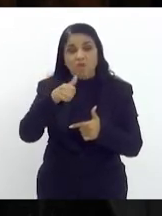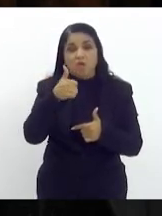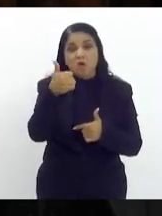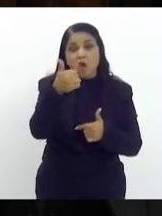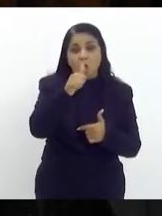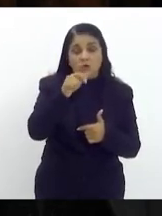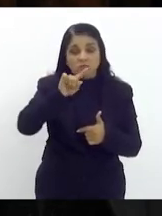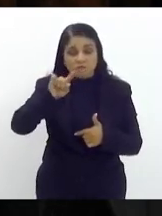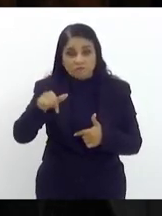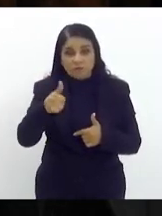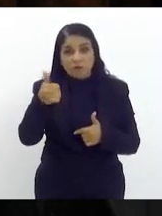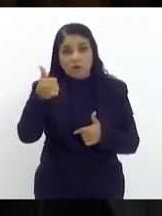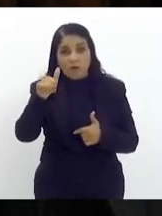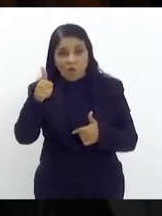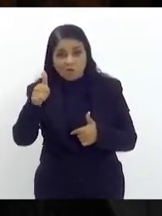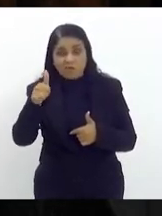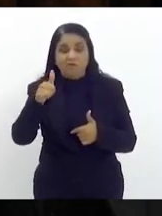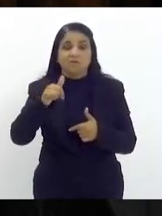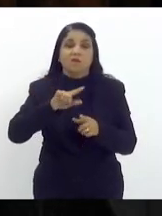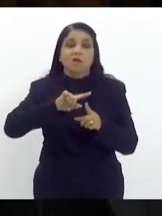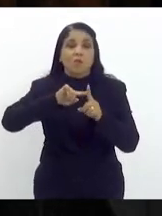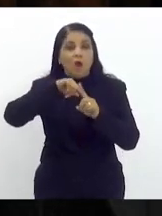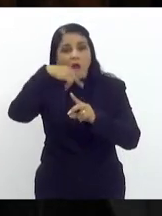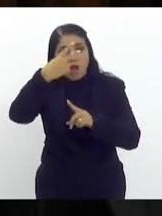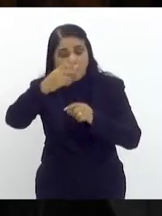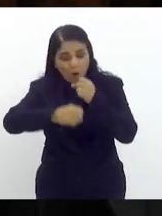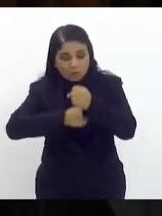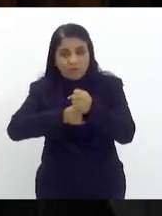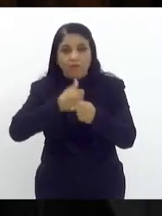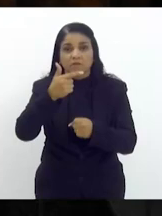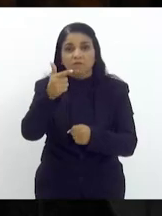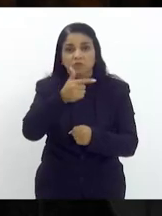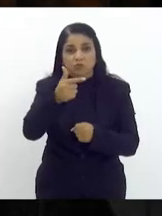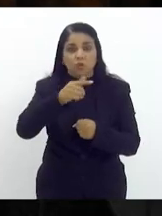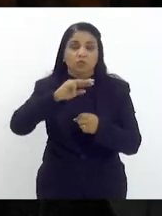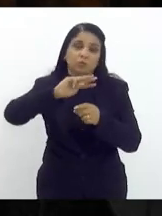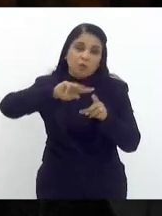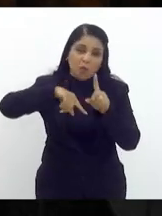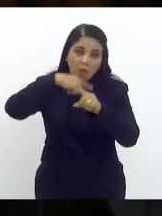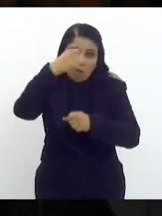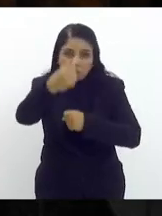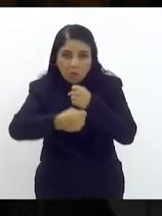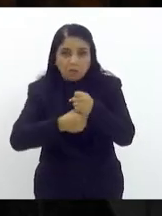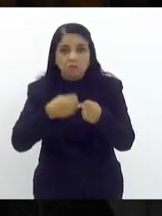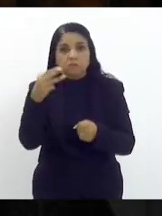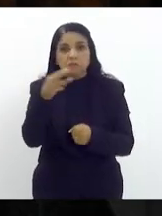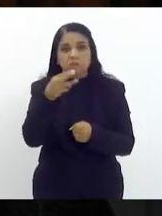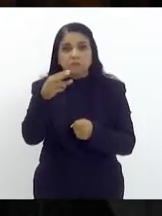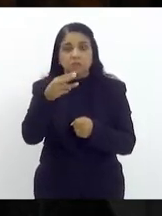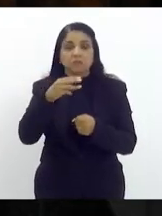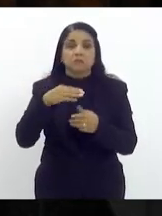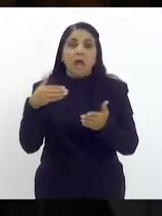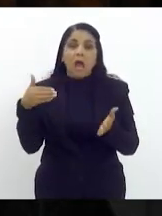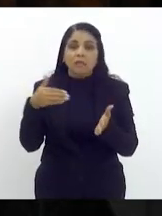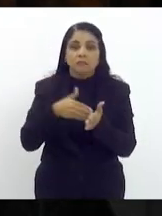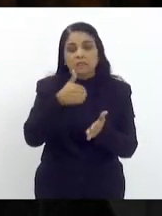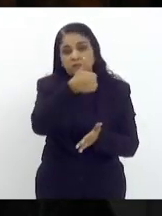11,11% ano que vem 22% depois 33% até chegar aos 100% senhor presidente